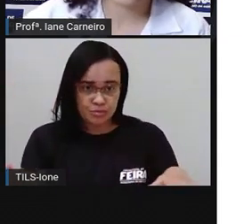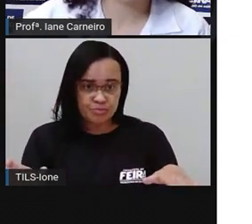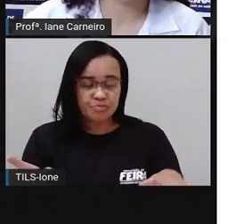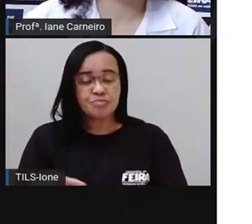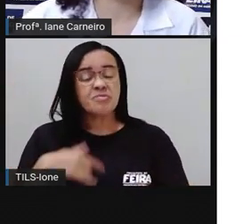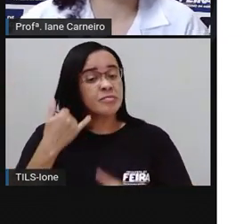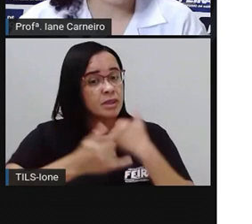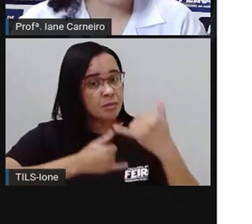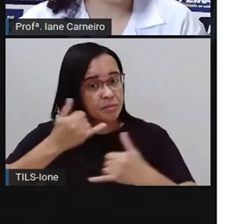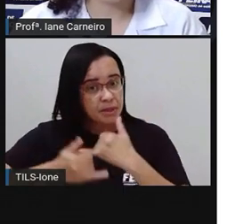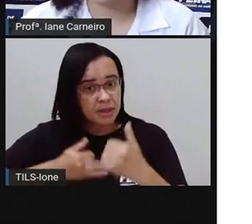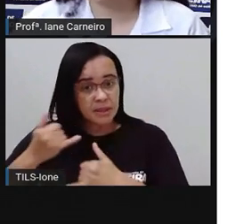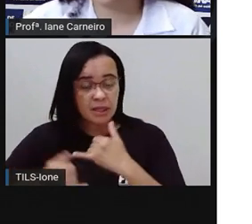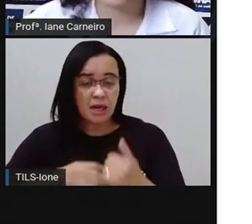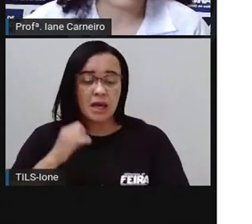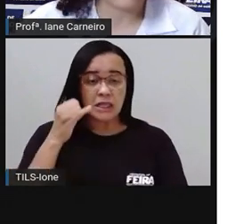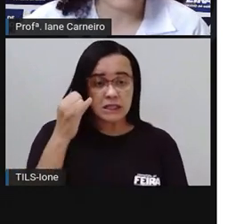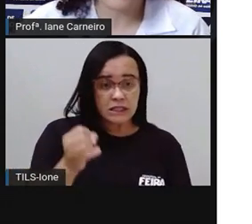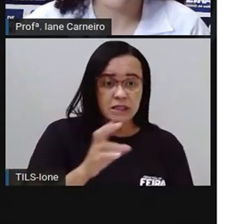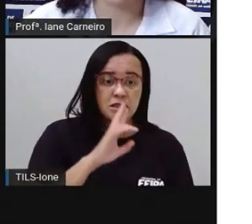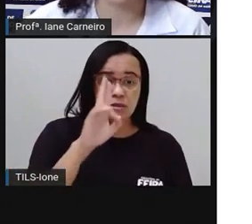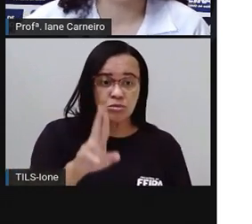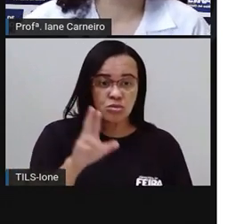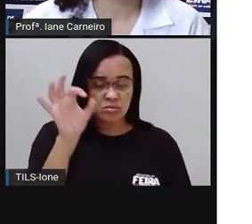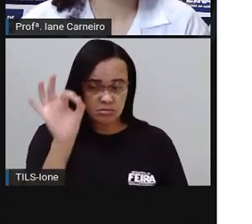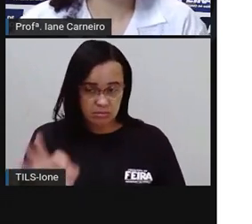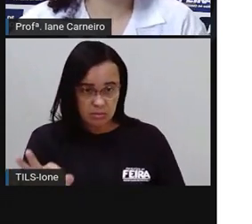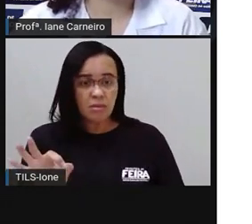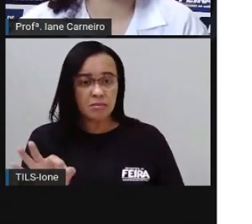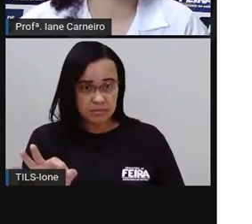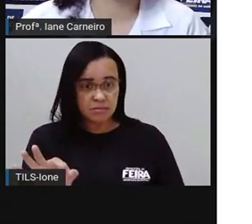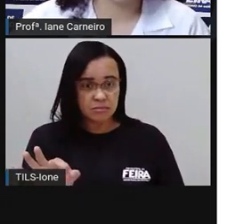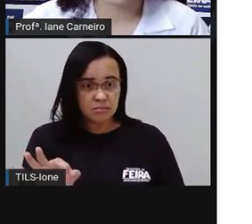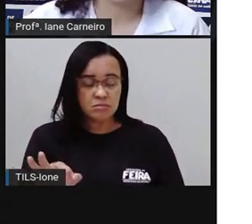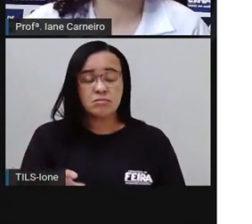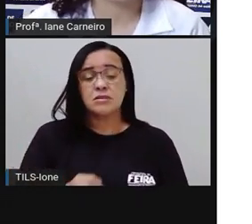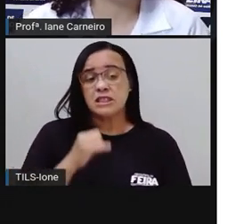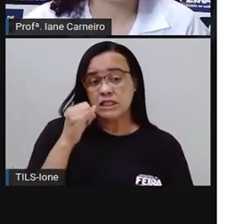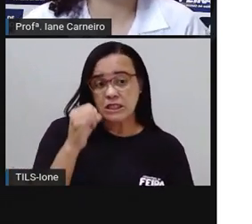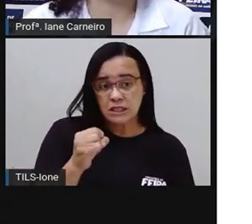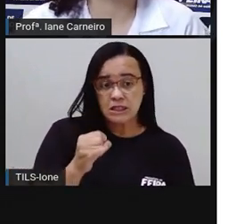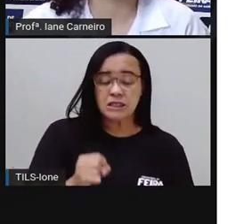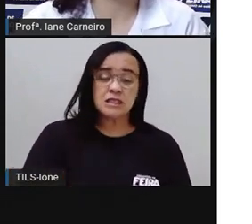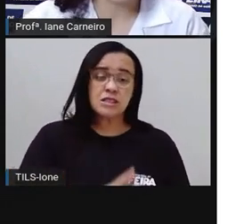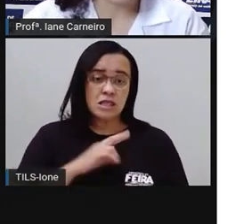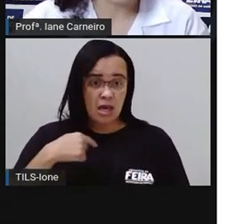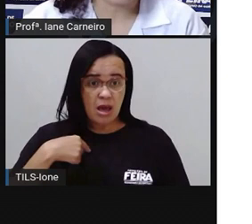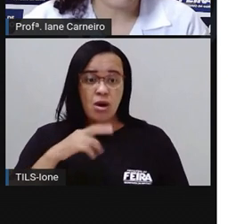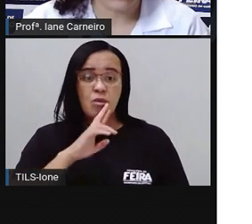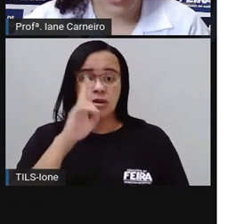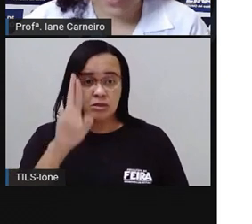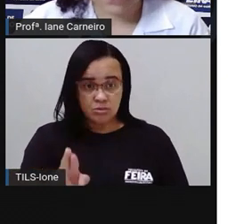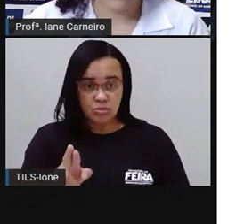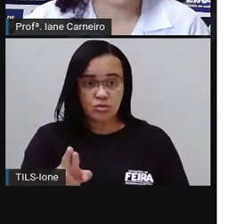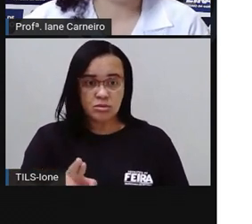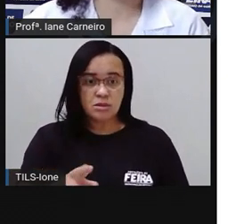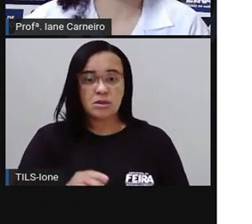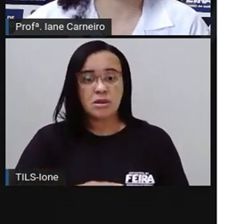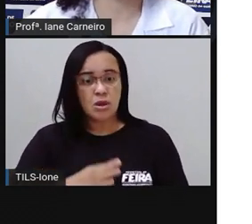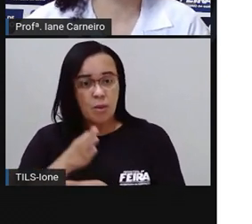você responder certo, eu não atravesso a ponte. Mas se eu responder, atravesso de graça hoje.